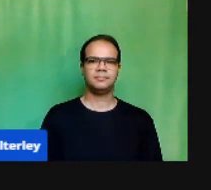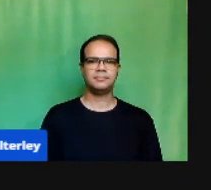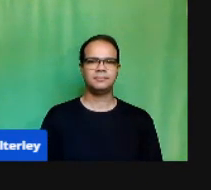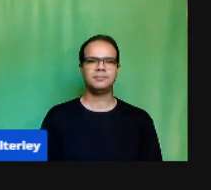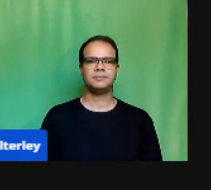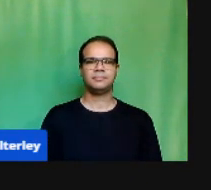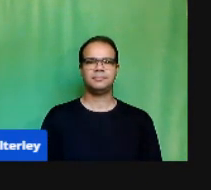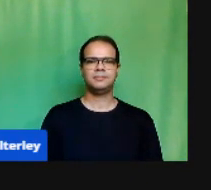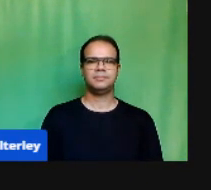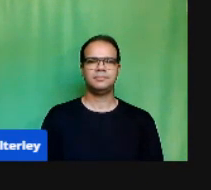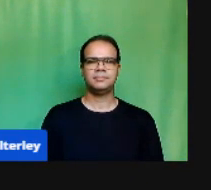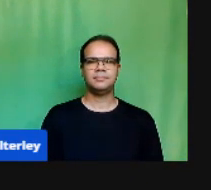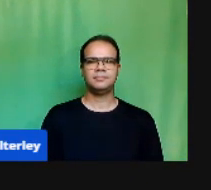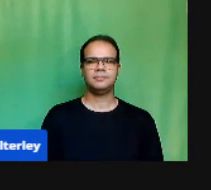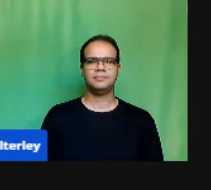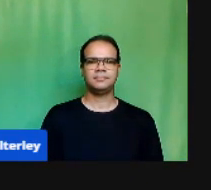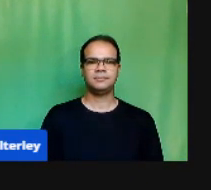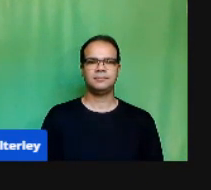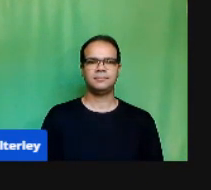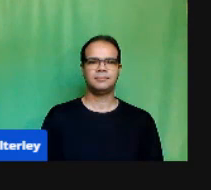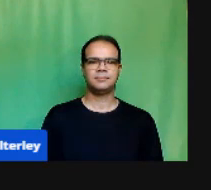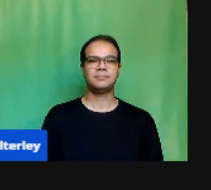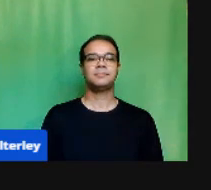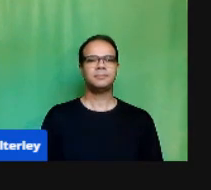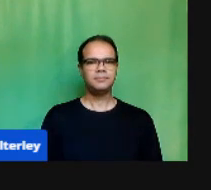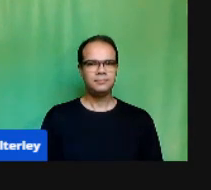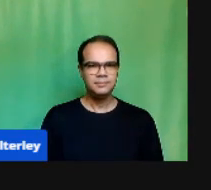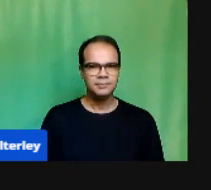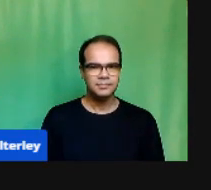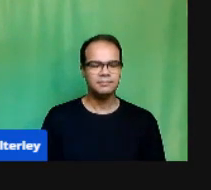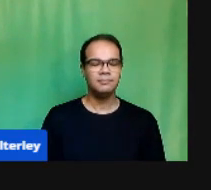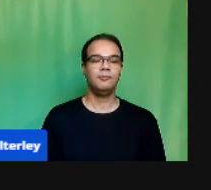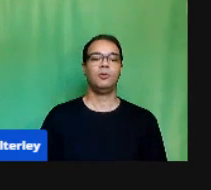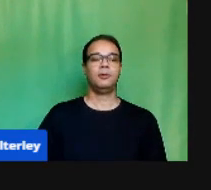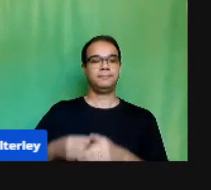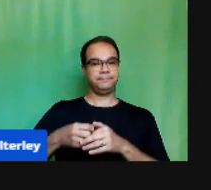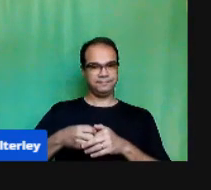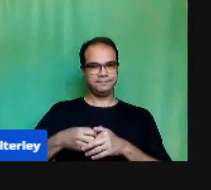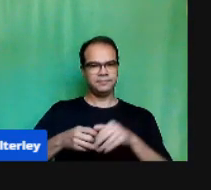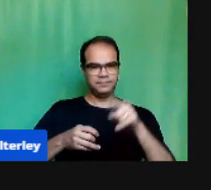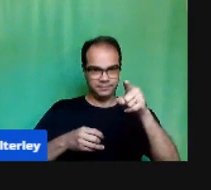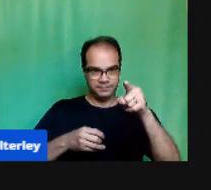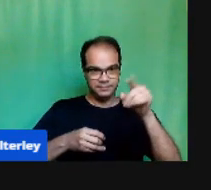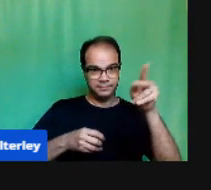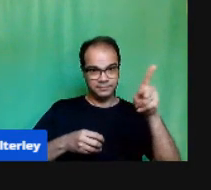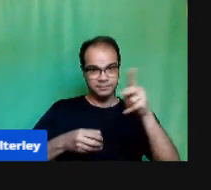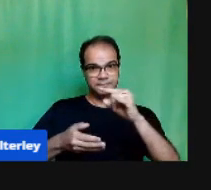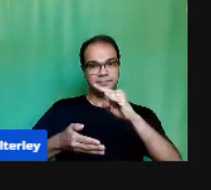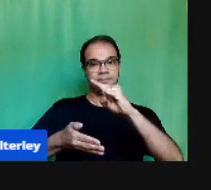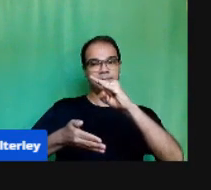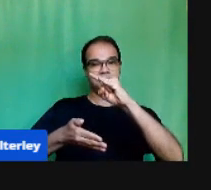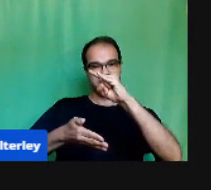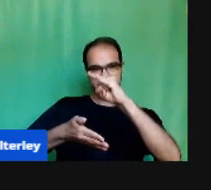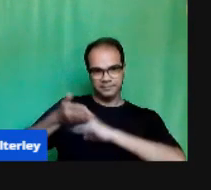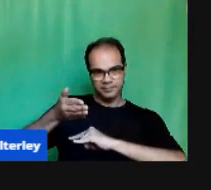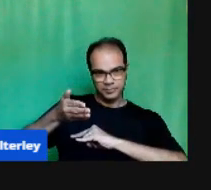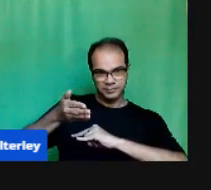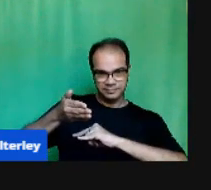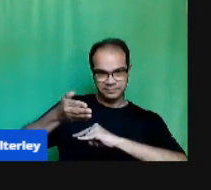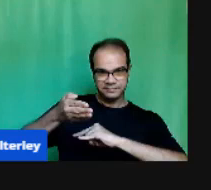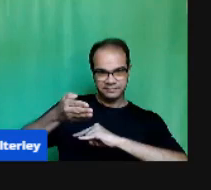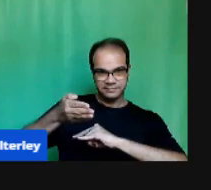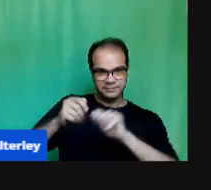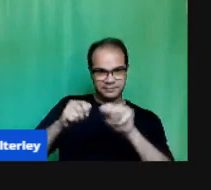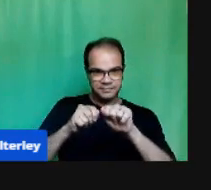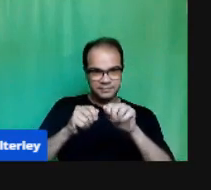Próximo Avaliação Em tempos Atuais De acordo Com as Suas Funções É classificado Em